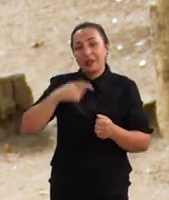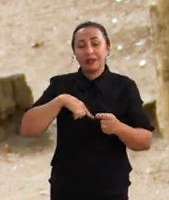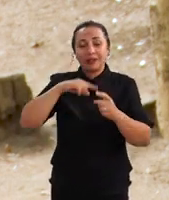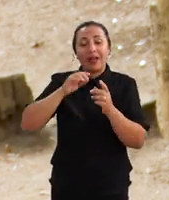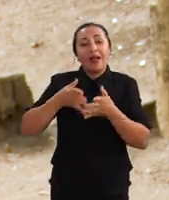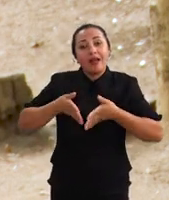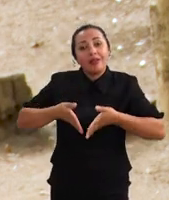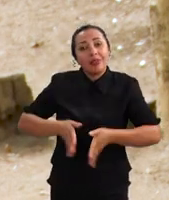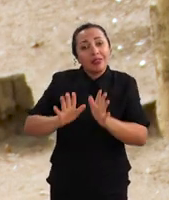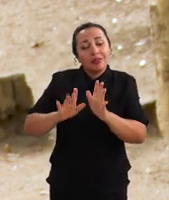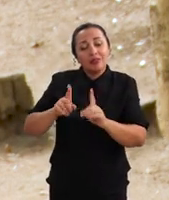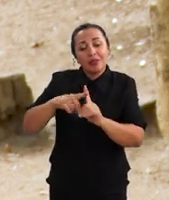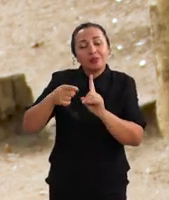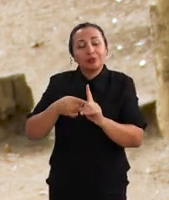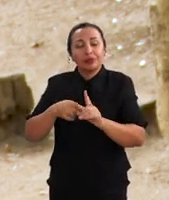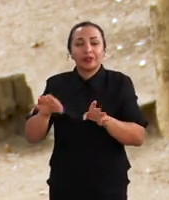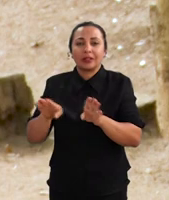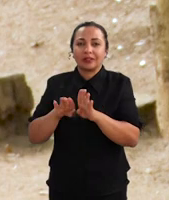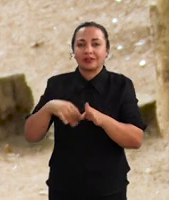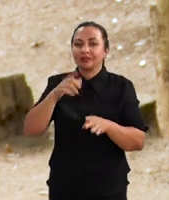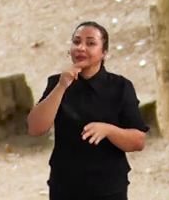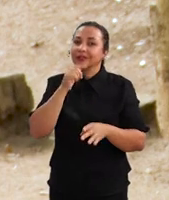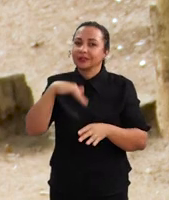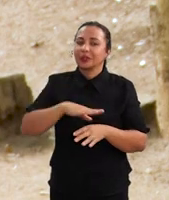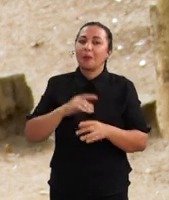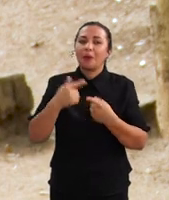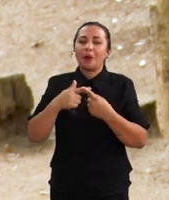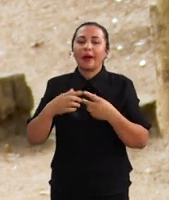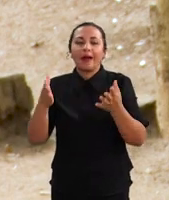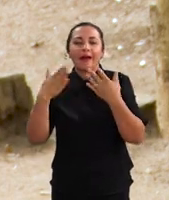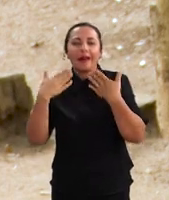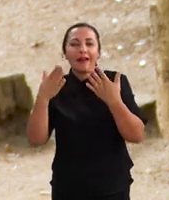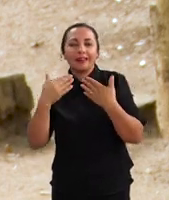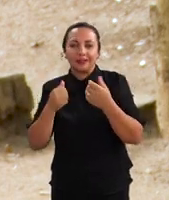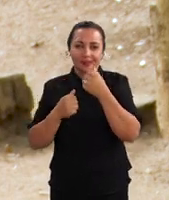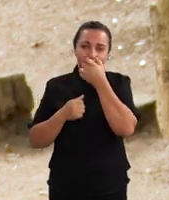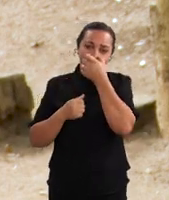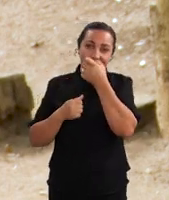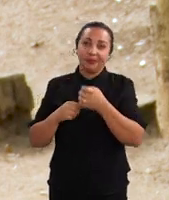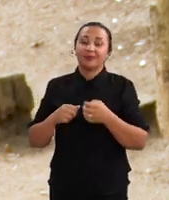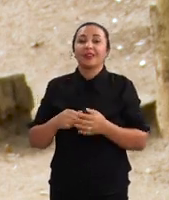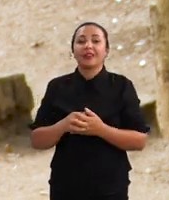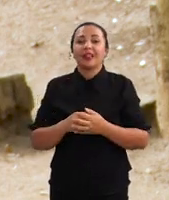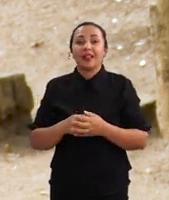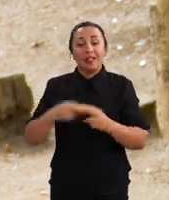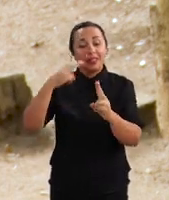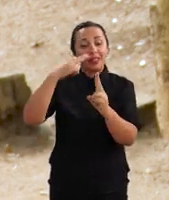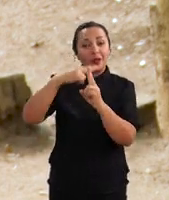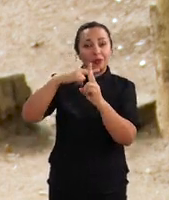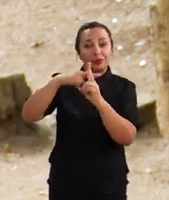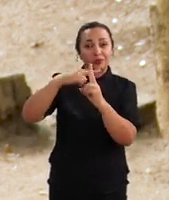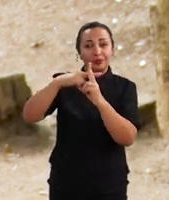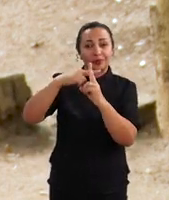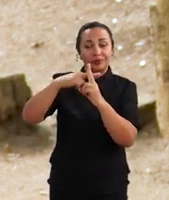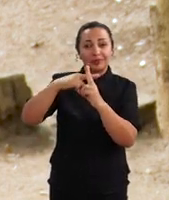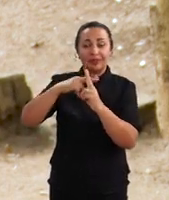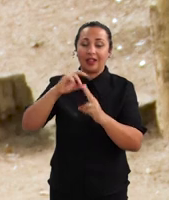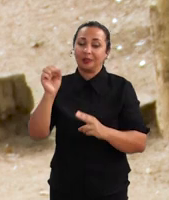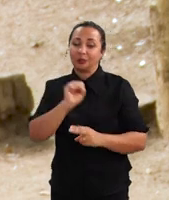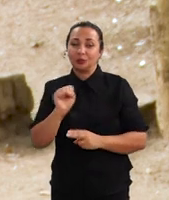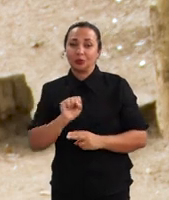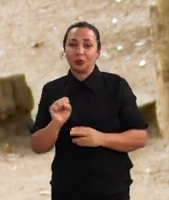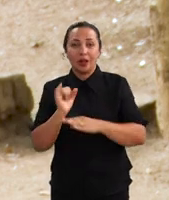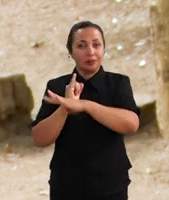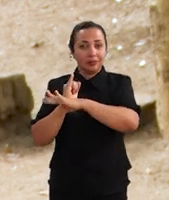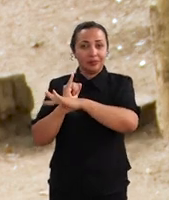país por conta das condições favoráveis da temperatura. Na Universidade Estadual de Santa Cruz, em Ilhéus, no sul da Bahia,